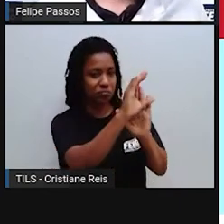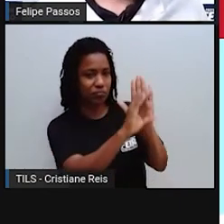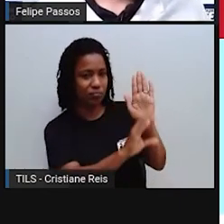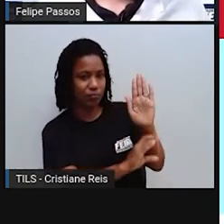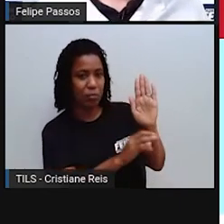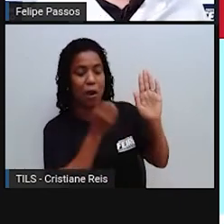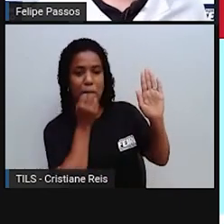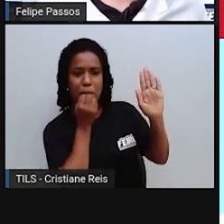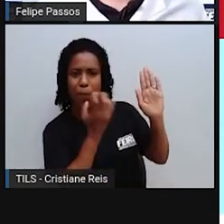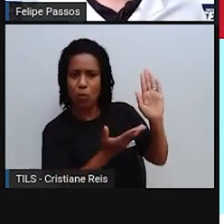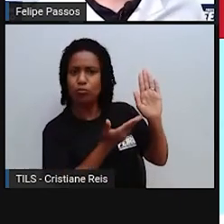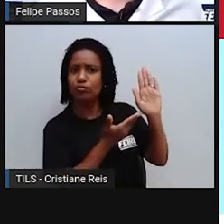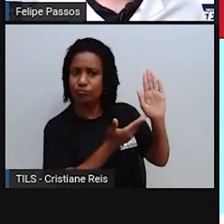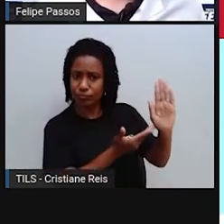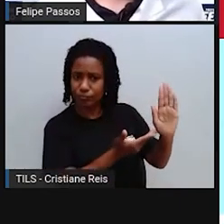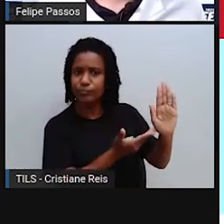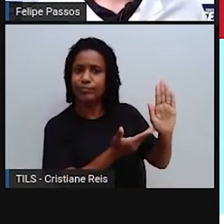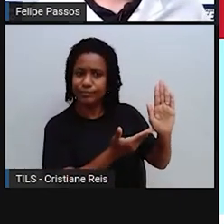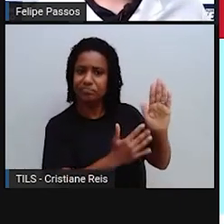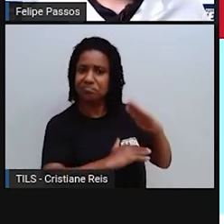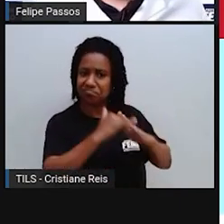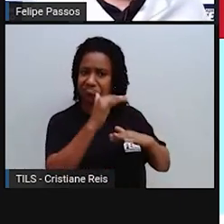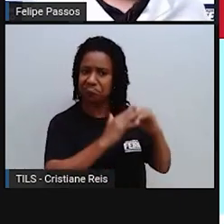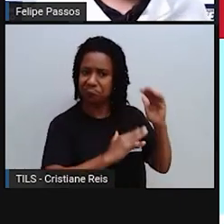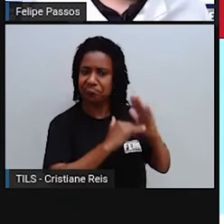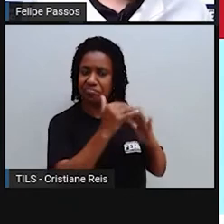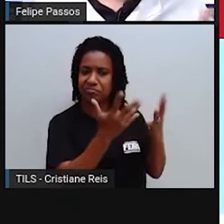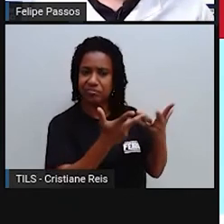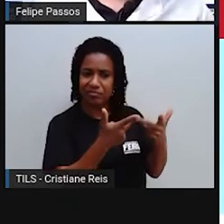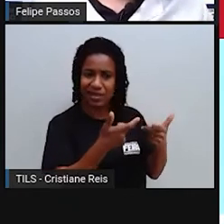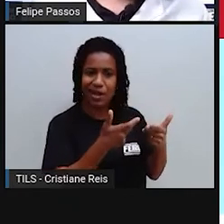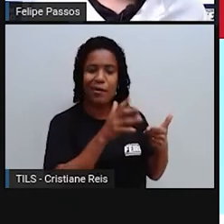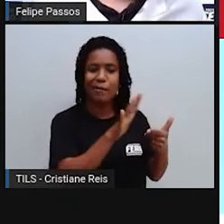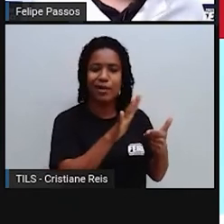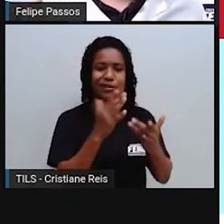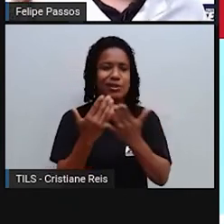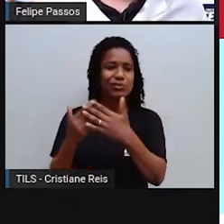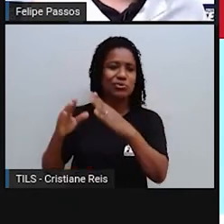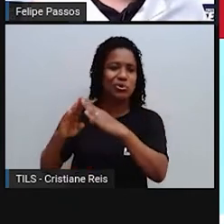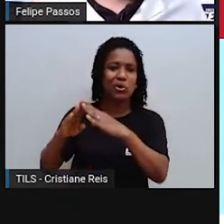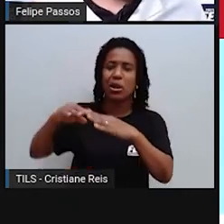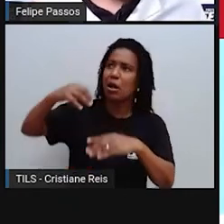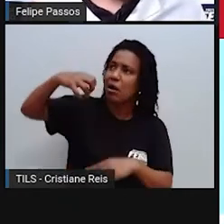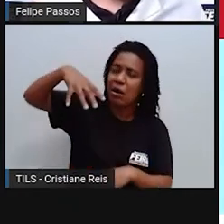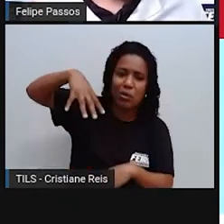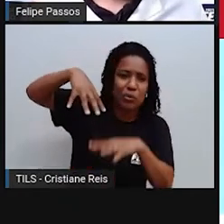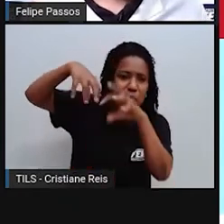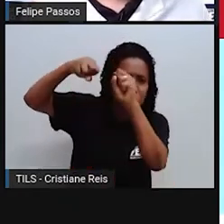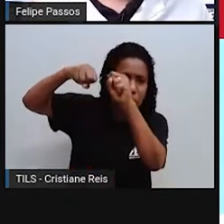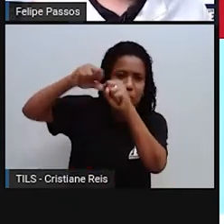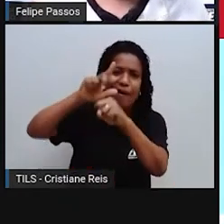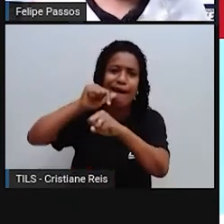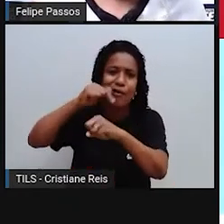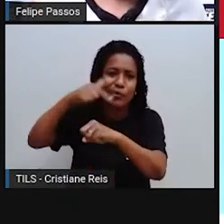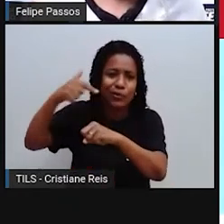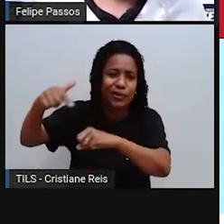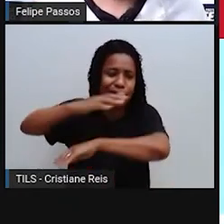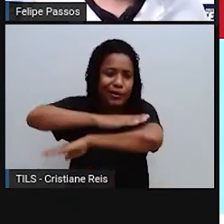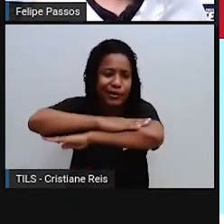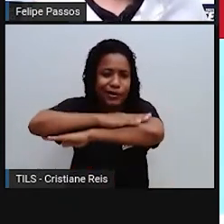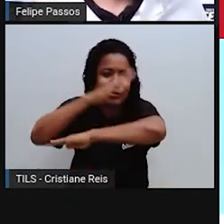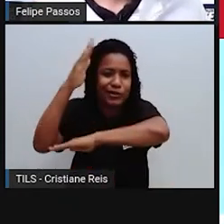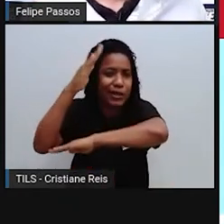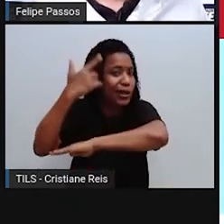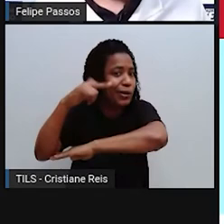massa. Mas chega numa sala de aula que a janela está quebrada, falta luz, falta água, agora, durante a pandemia,